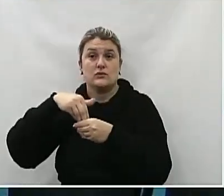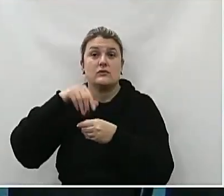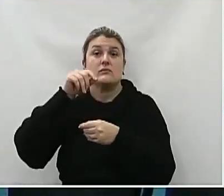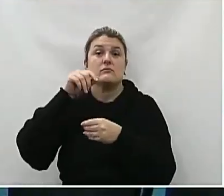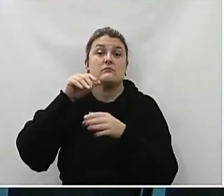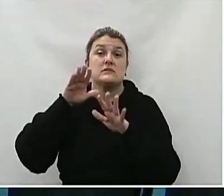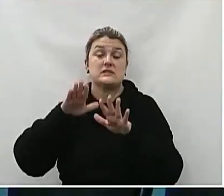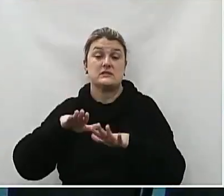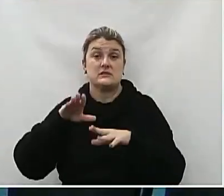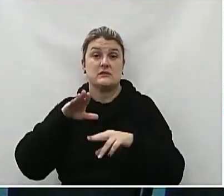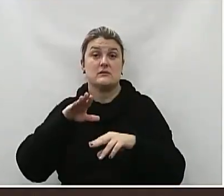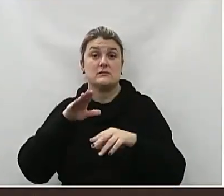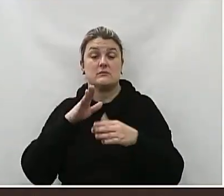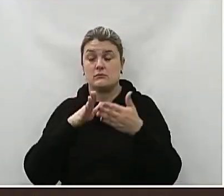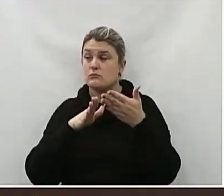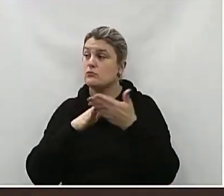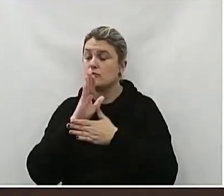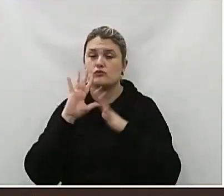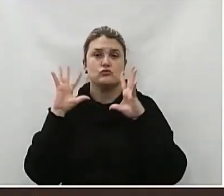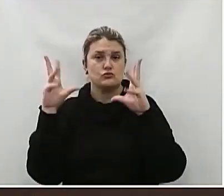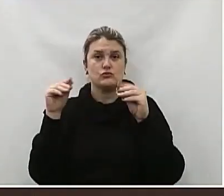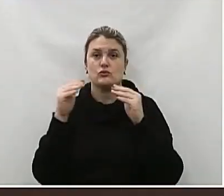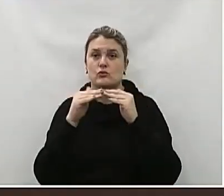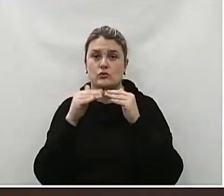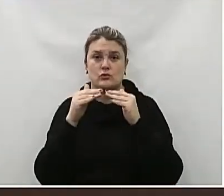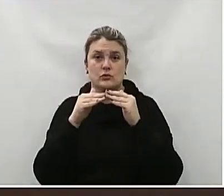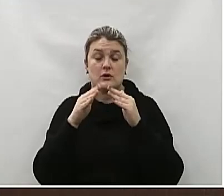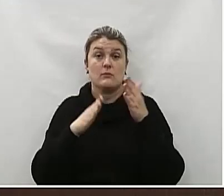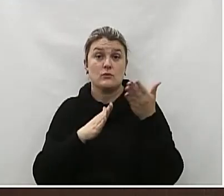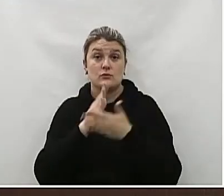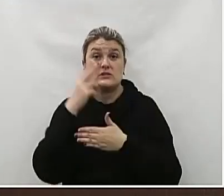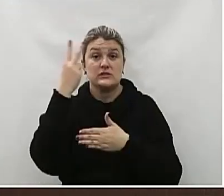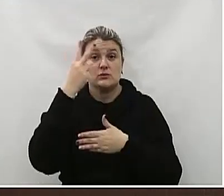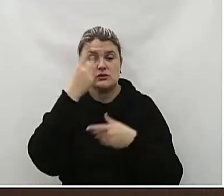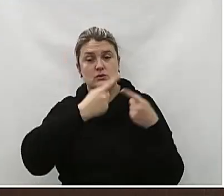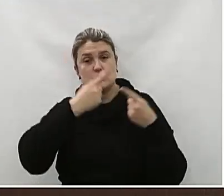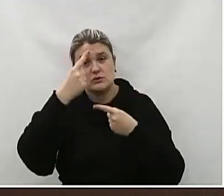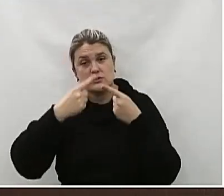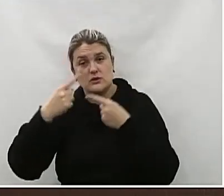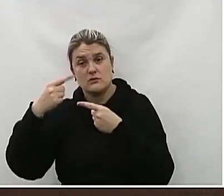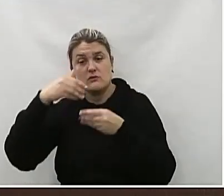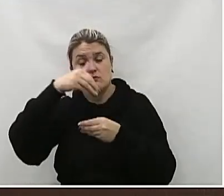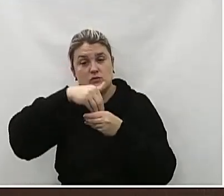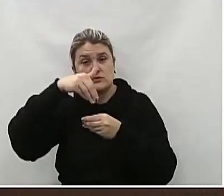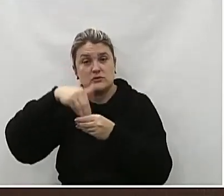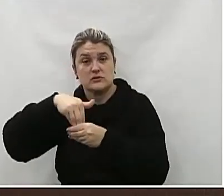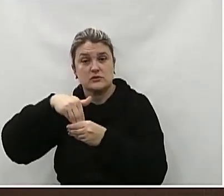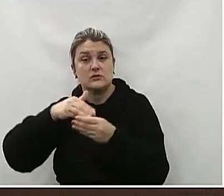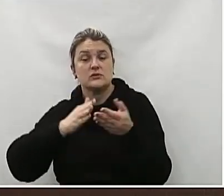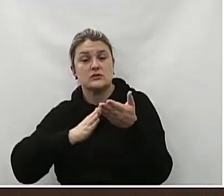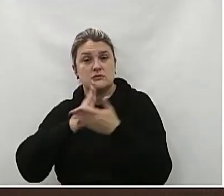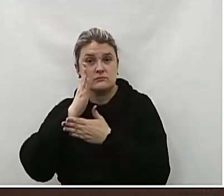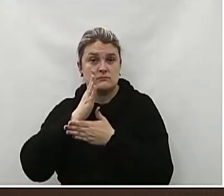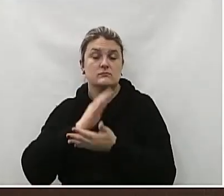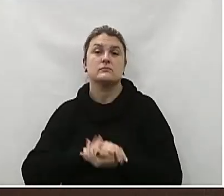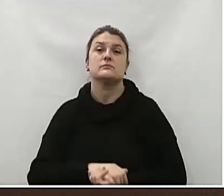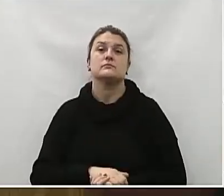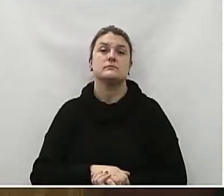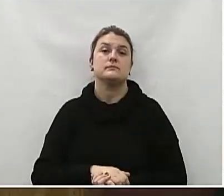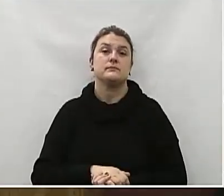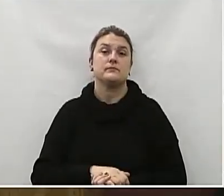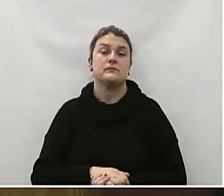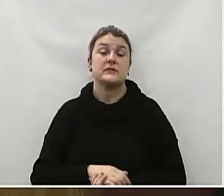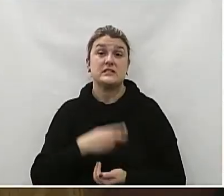Permaneça como estão Está aprovado Em segunda discussão E votação Do projeto de lei ordinária De número 21 de 2023